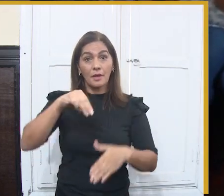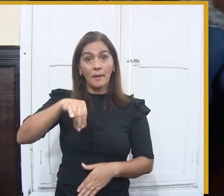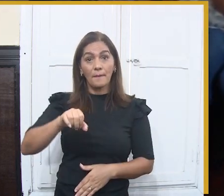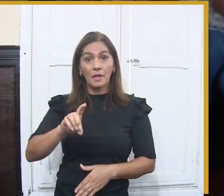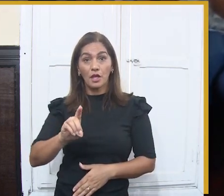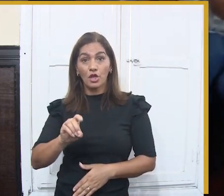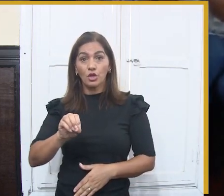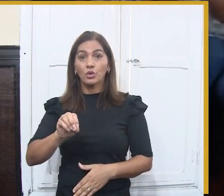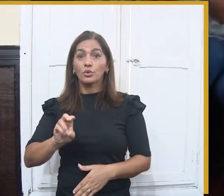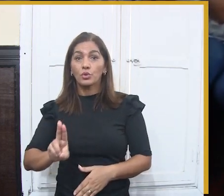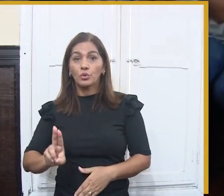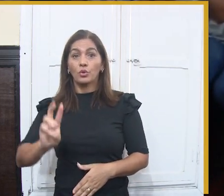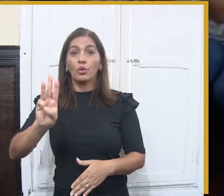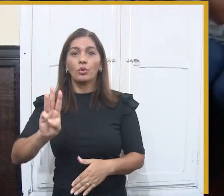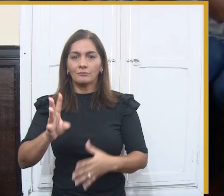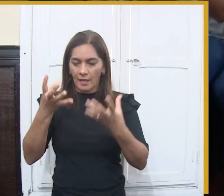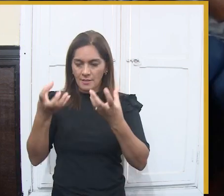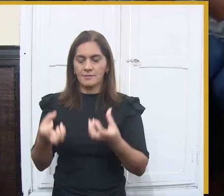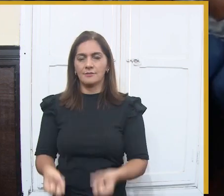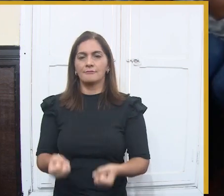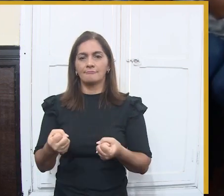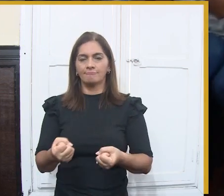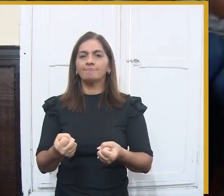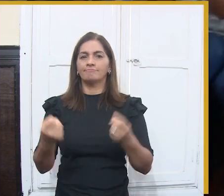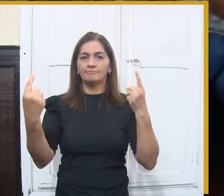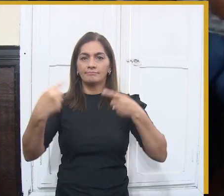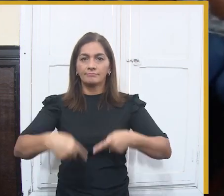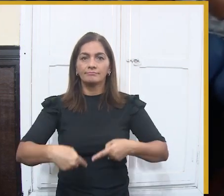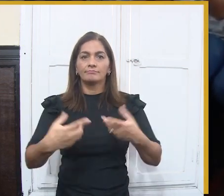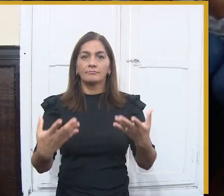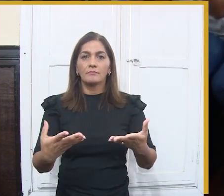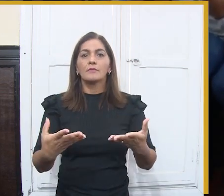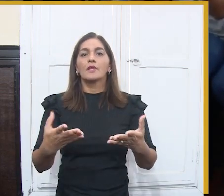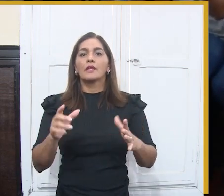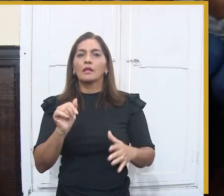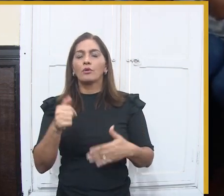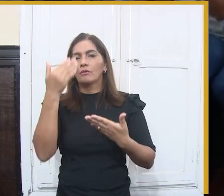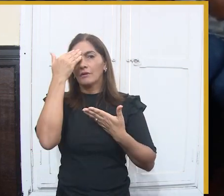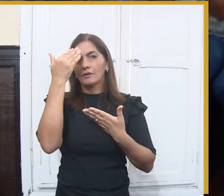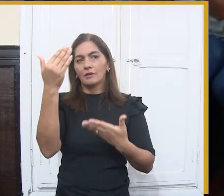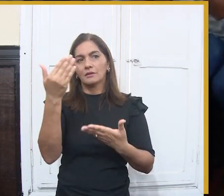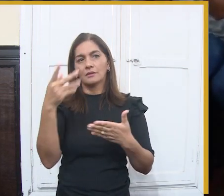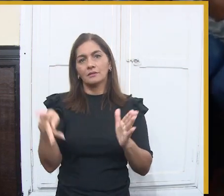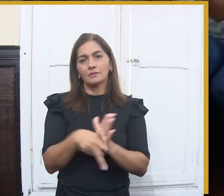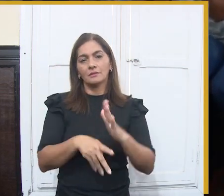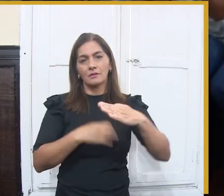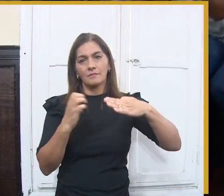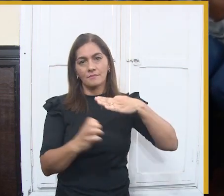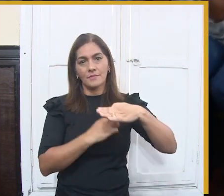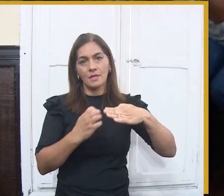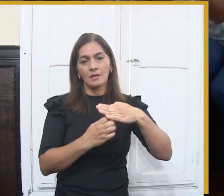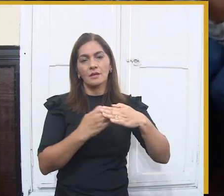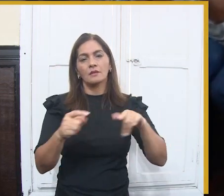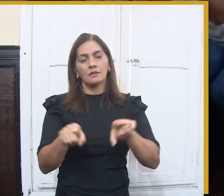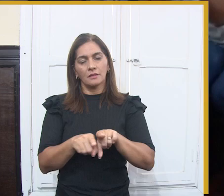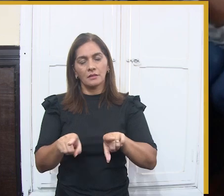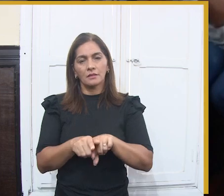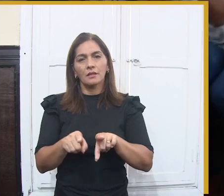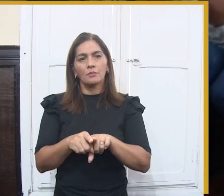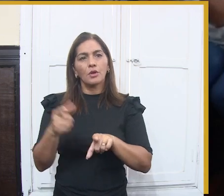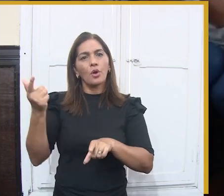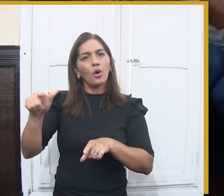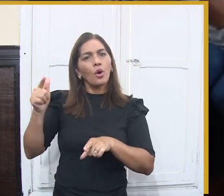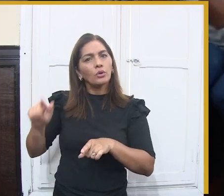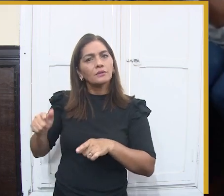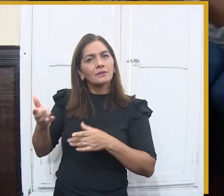evento, mesmo com um tempo tão curto, mesmo com tantos receios sanitários, e que acreditou, e que eu acredito que se